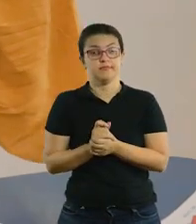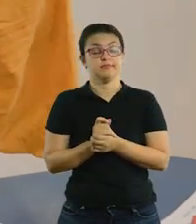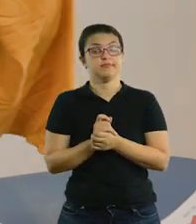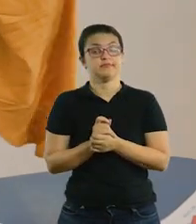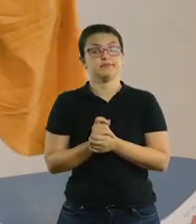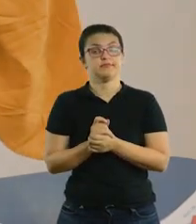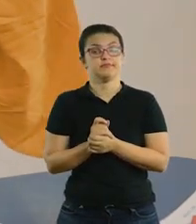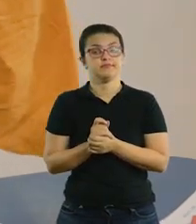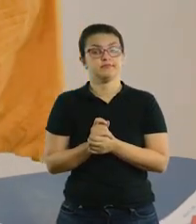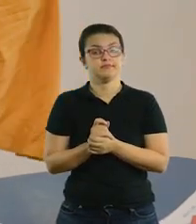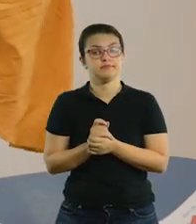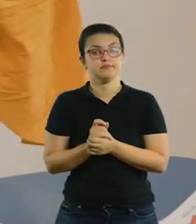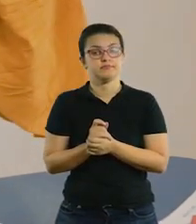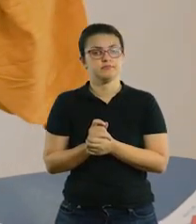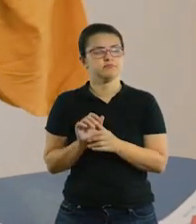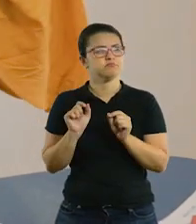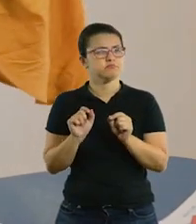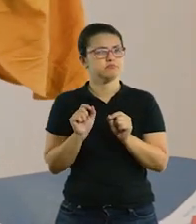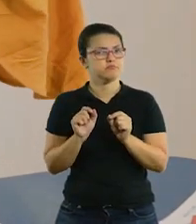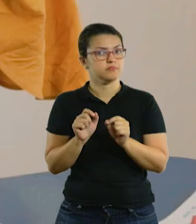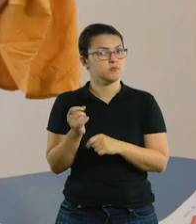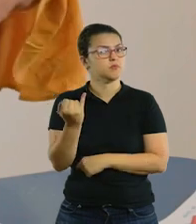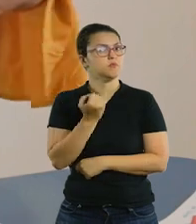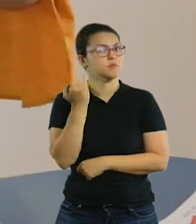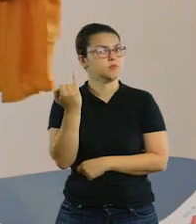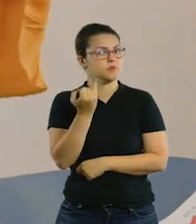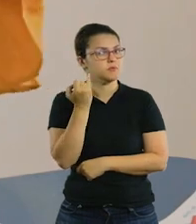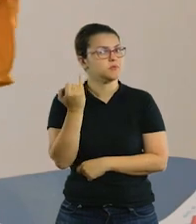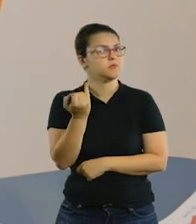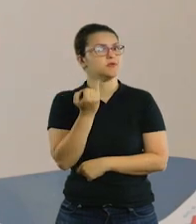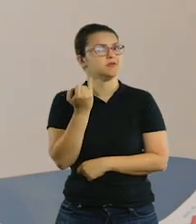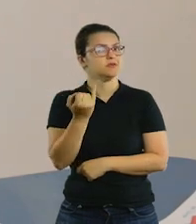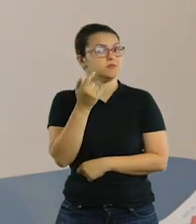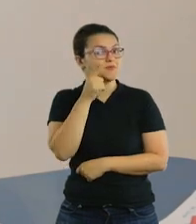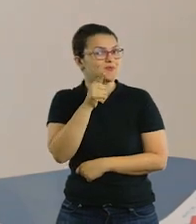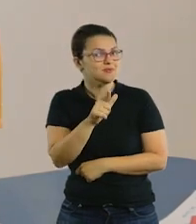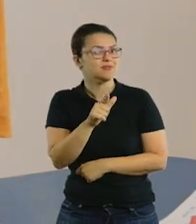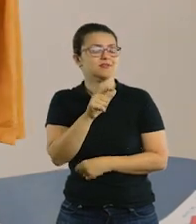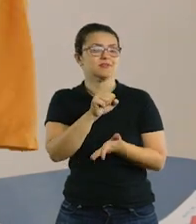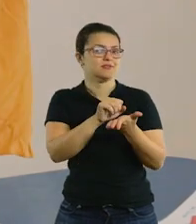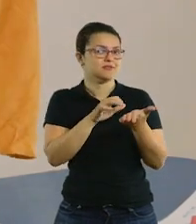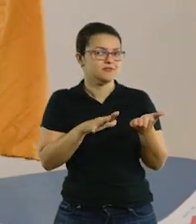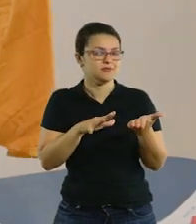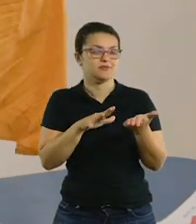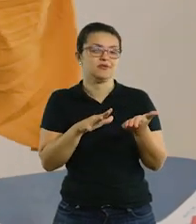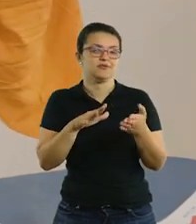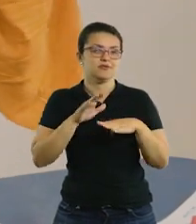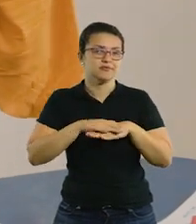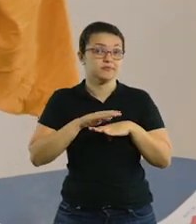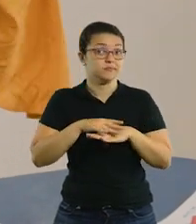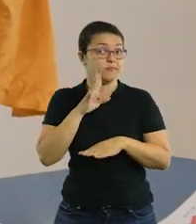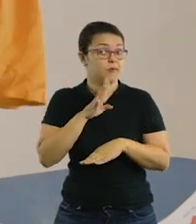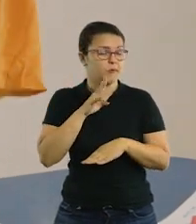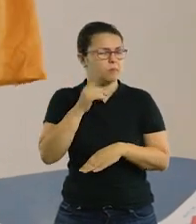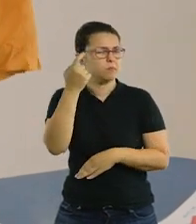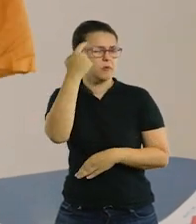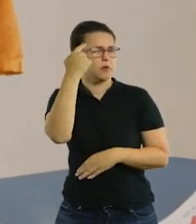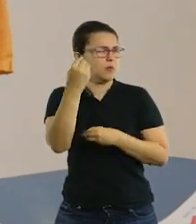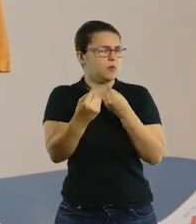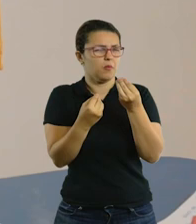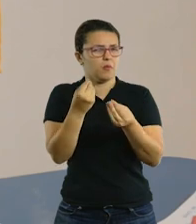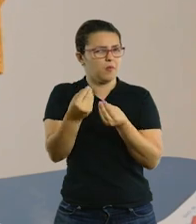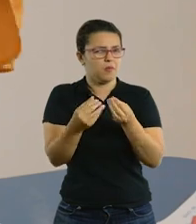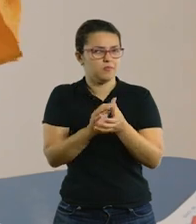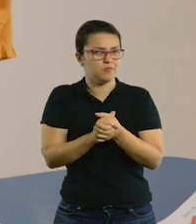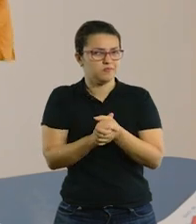a gente vai observar algumas coisas bem importantes para o nosso sucesso aí nessa tarefa. Então uma coisa bem legal da gente pensar